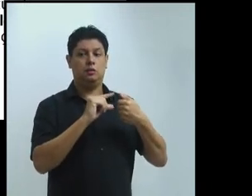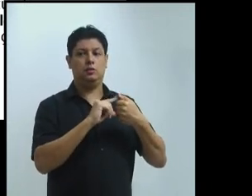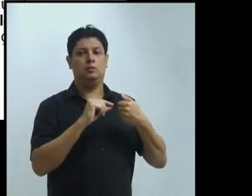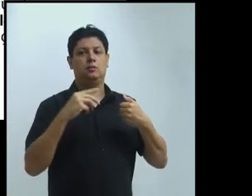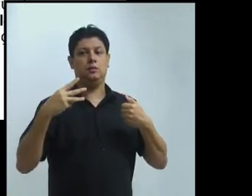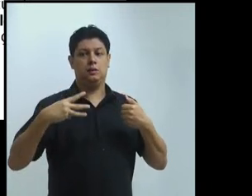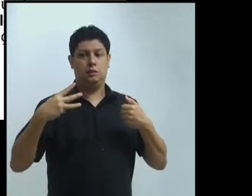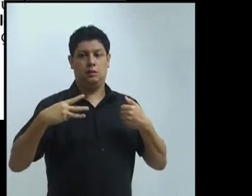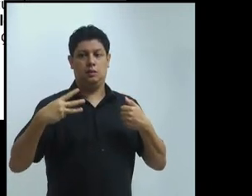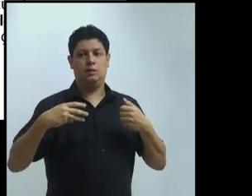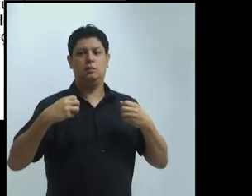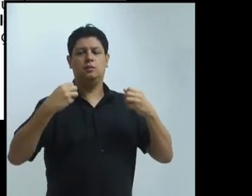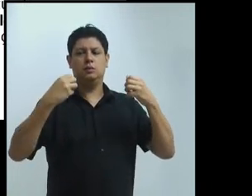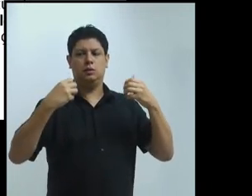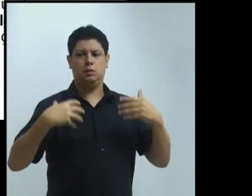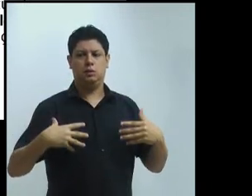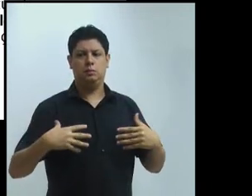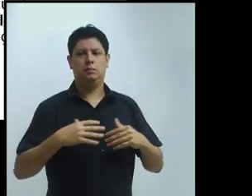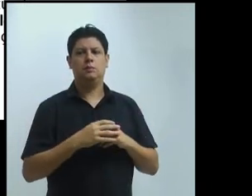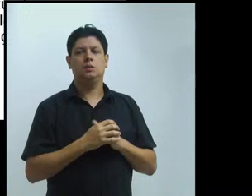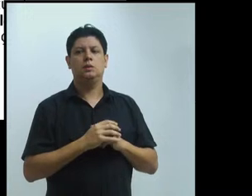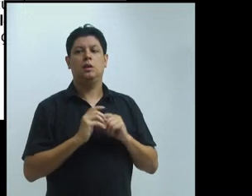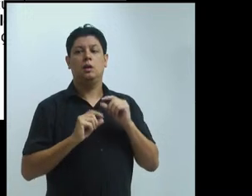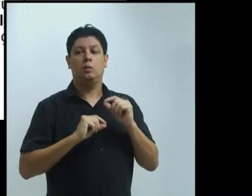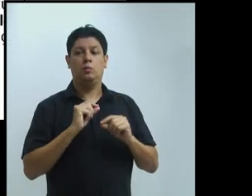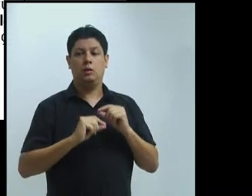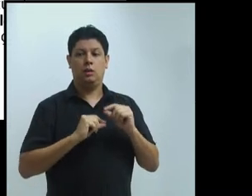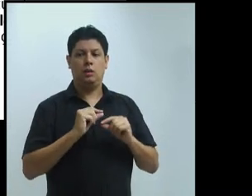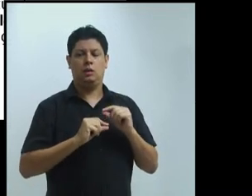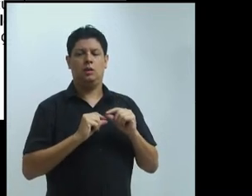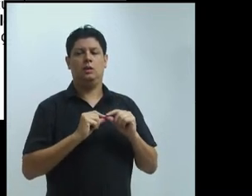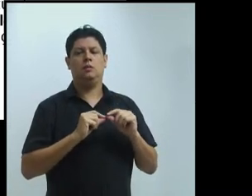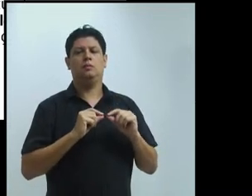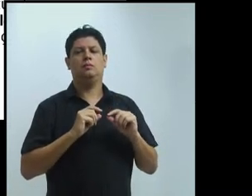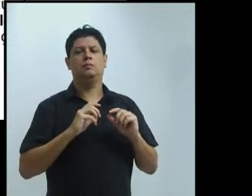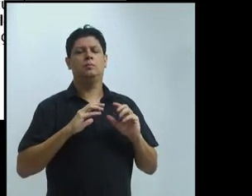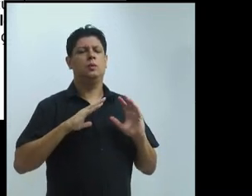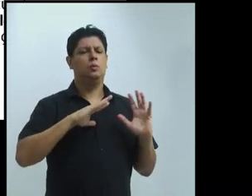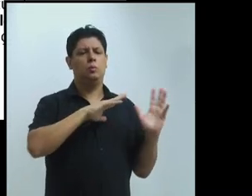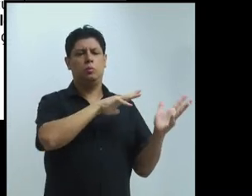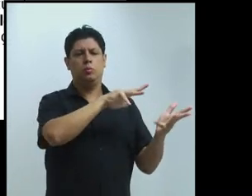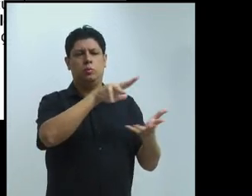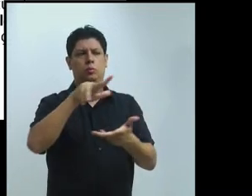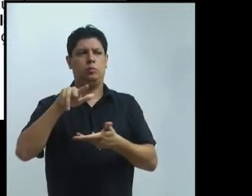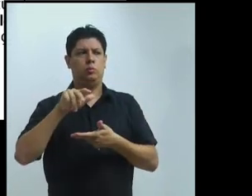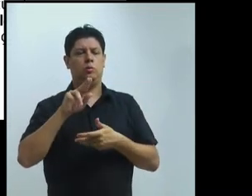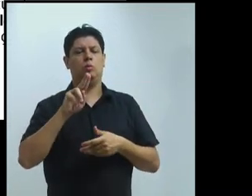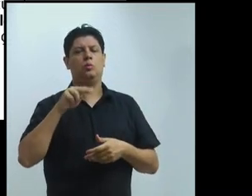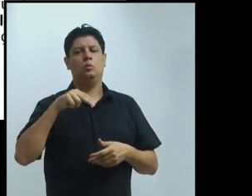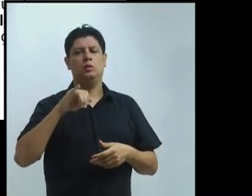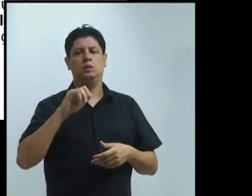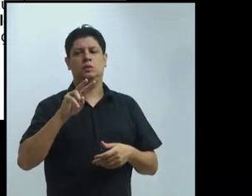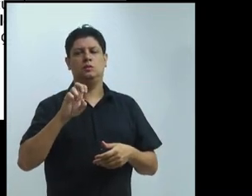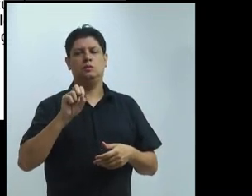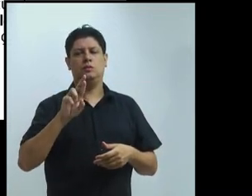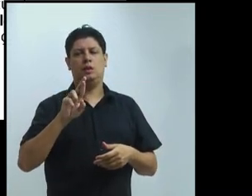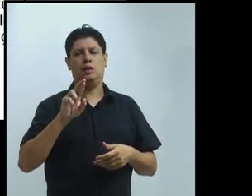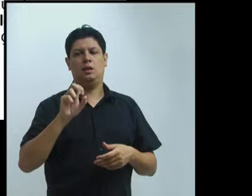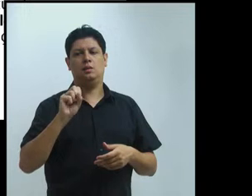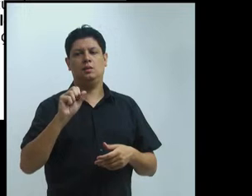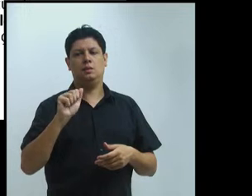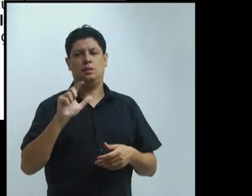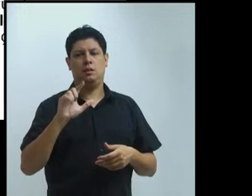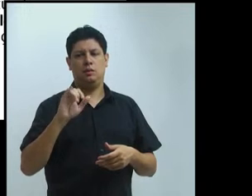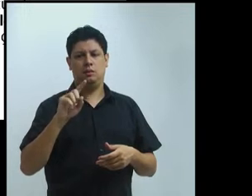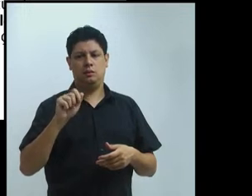nos princípios da universidade. E na diversidade. Quando nós falamos de internacionalização, vocês